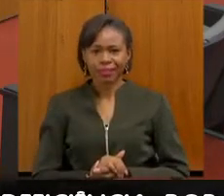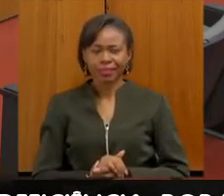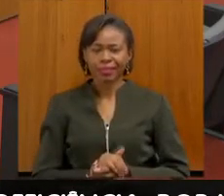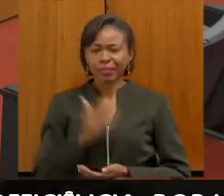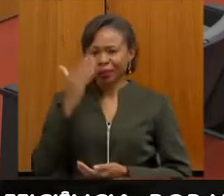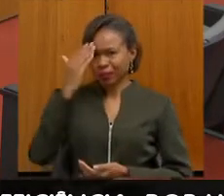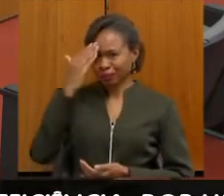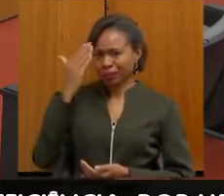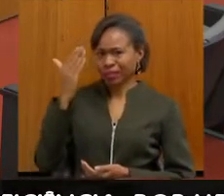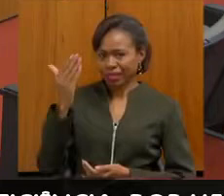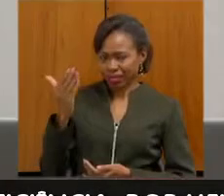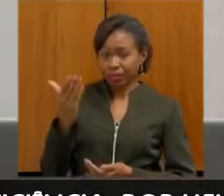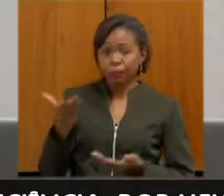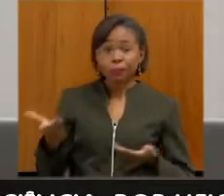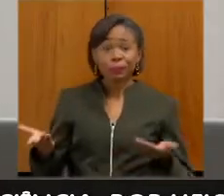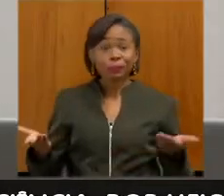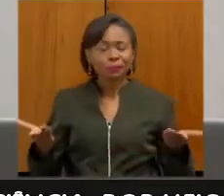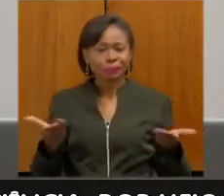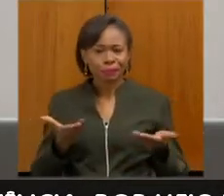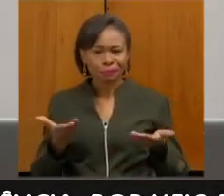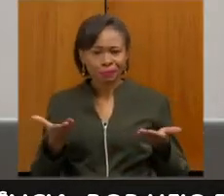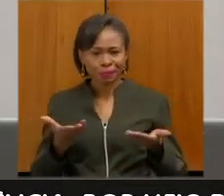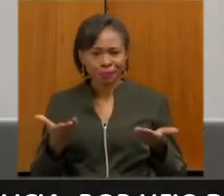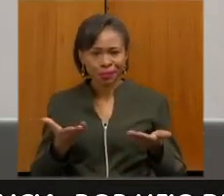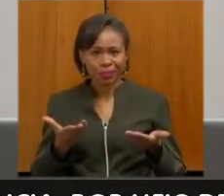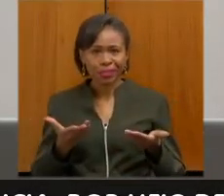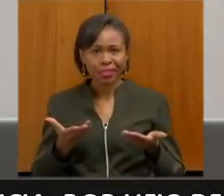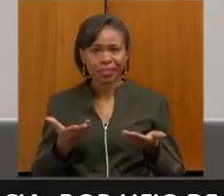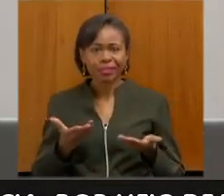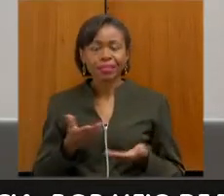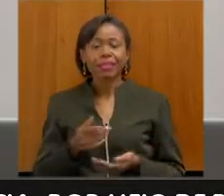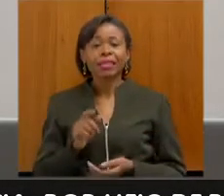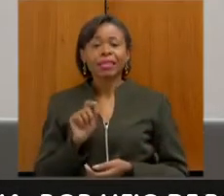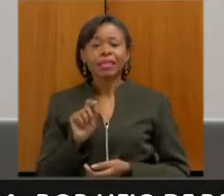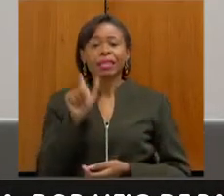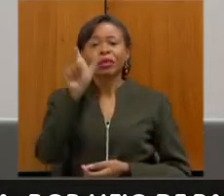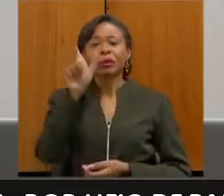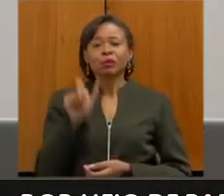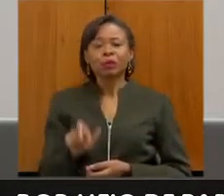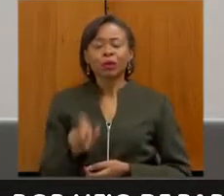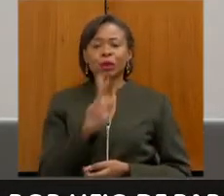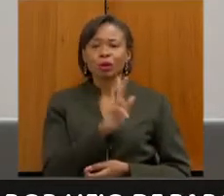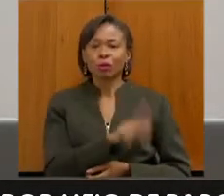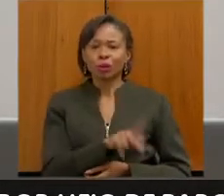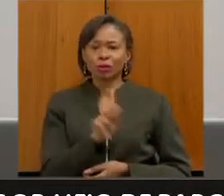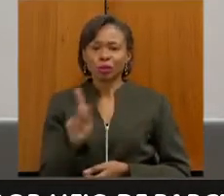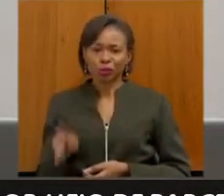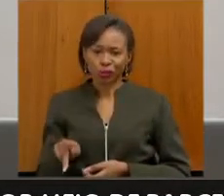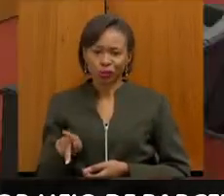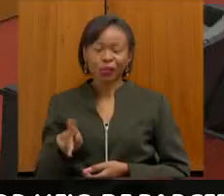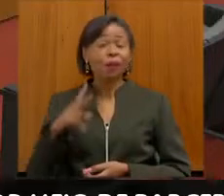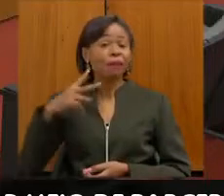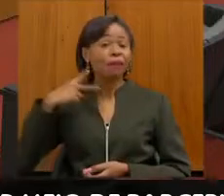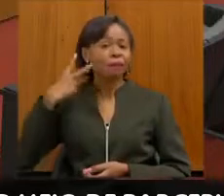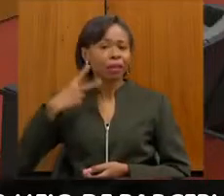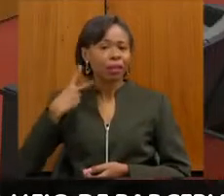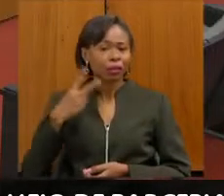Lúcia. Então, vamos passar agora para as suas considerações nosso professor e vereador Wellington.